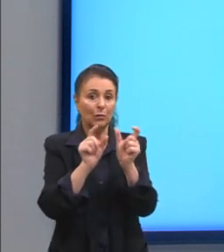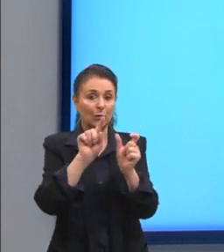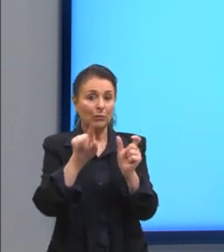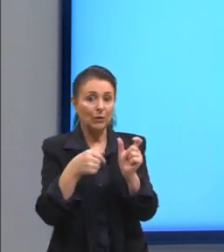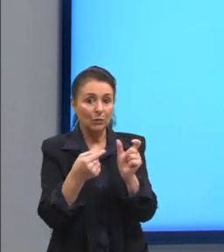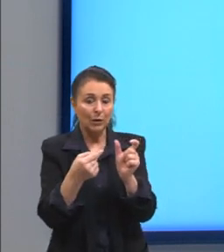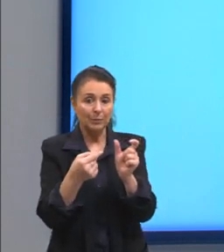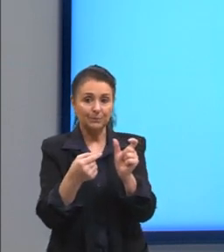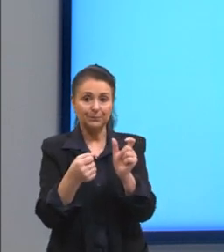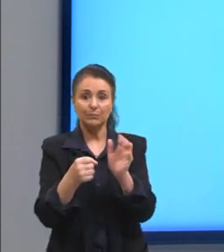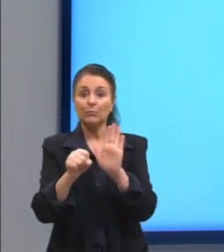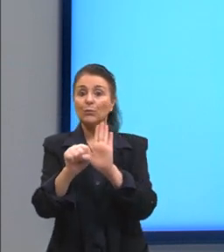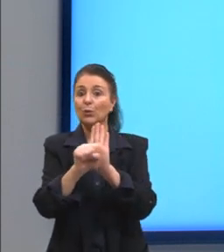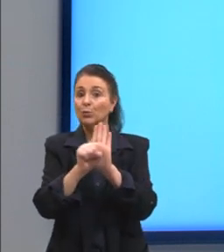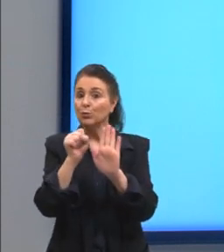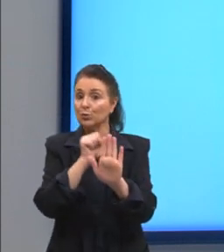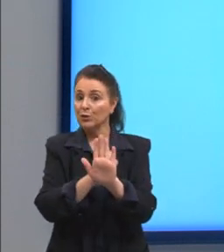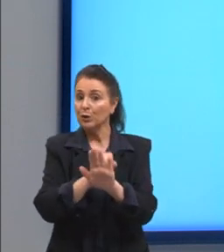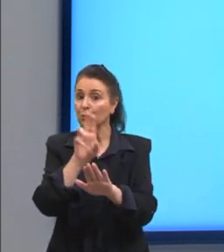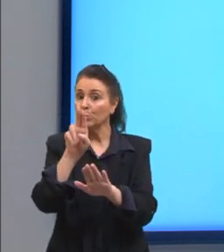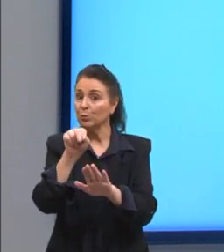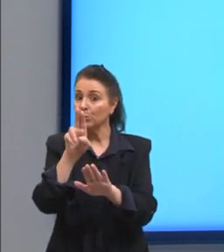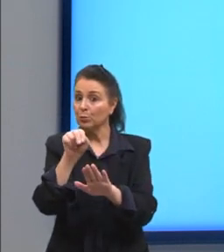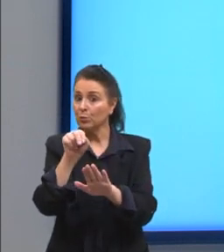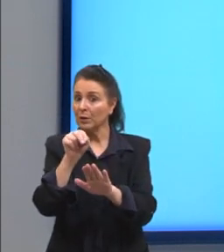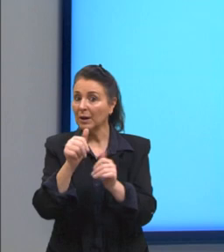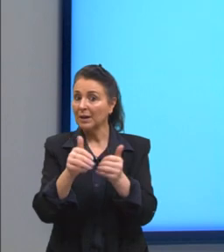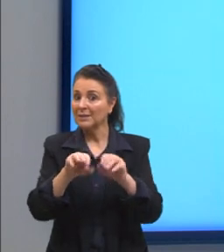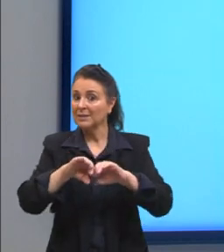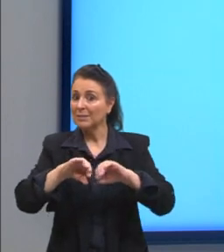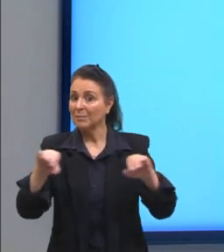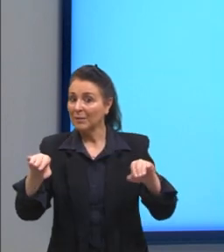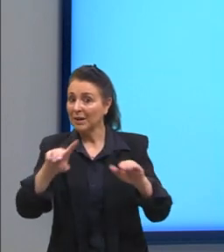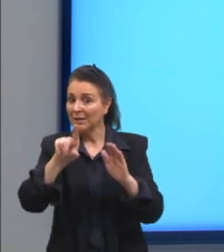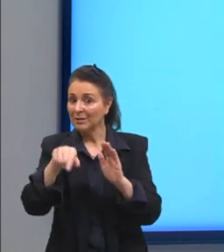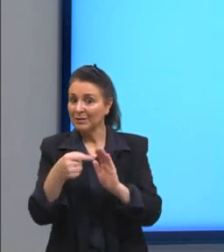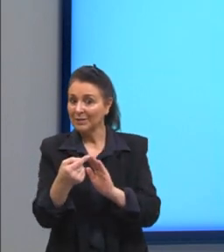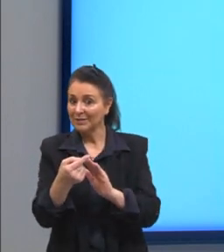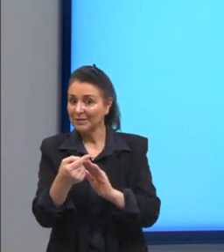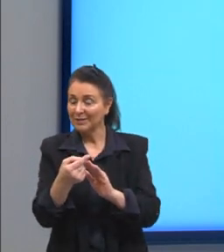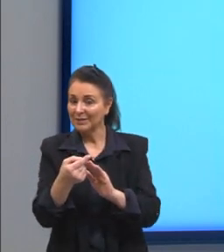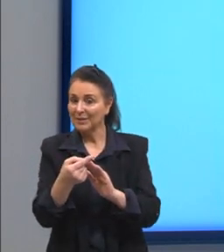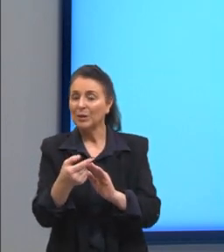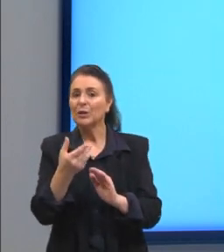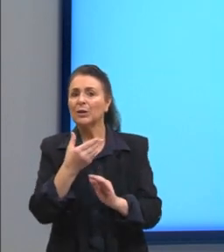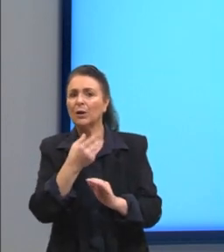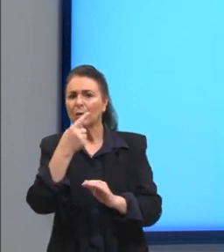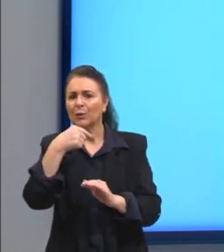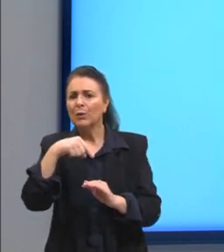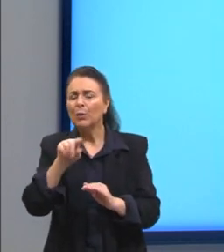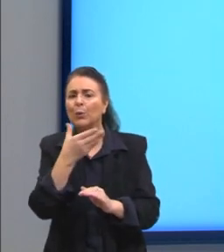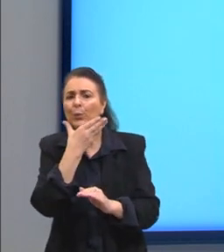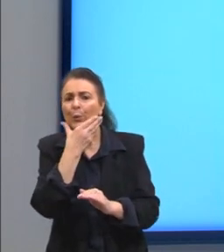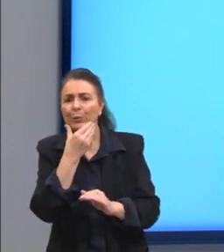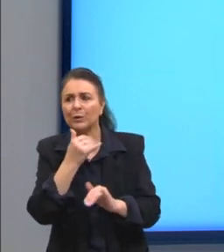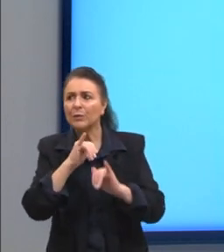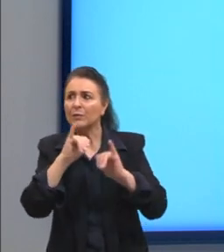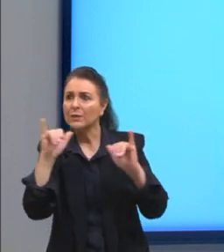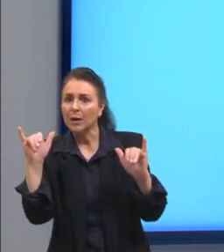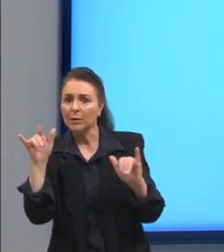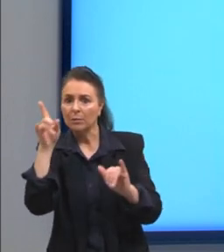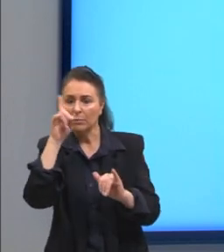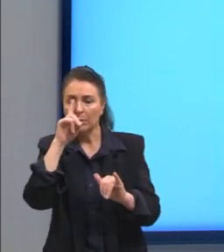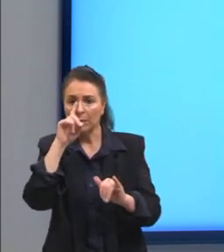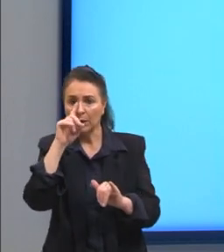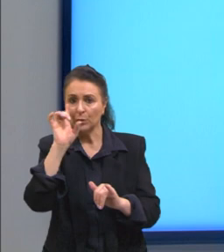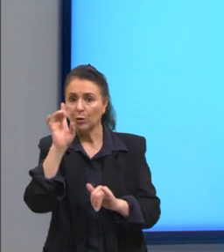é separado do nosso verbo por vírgula. Então, ali no primeiro caso, o rapazinho está dizendo que só existe uma